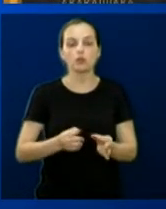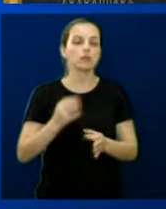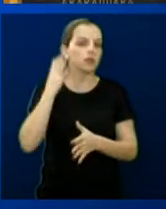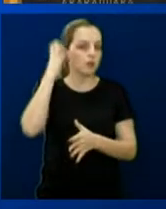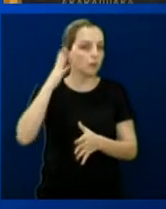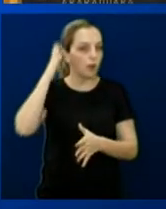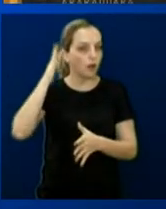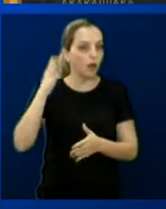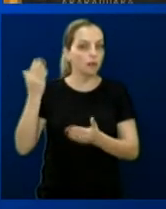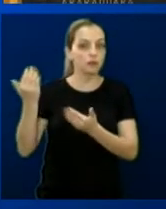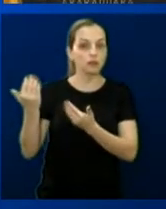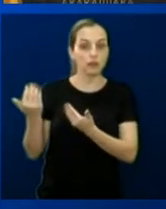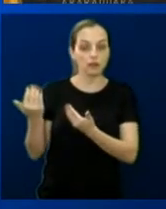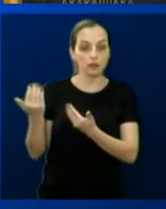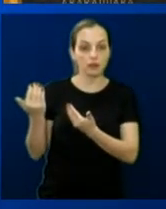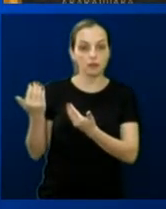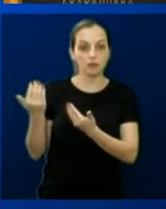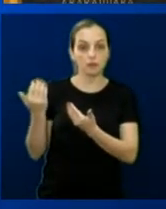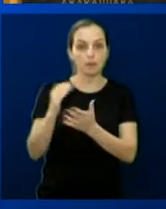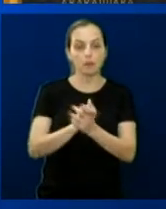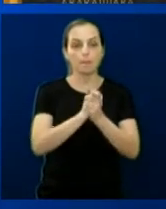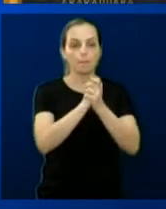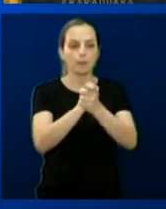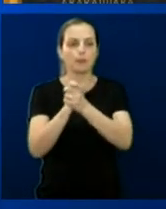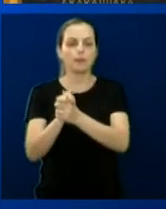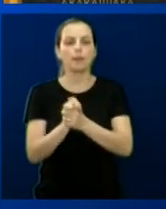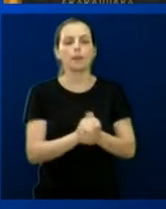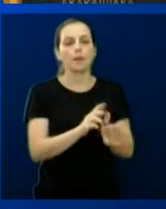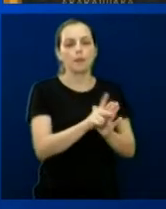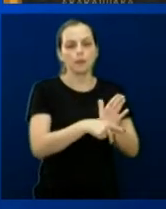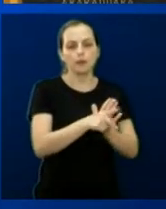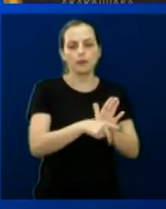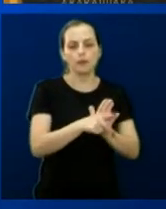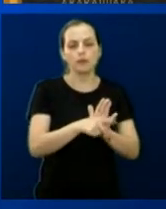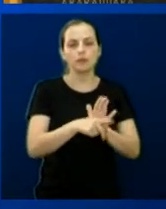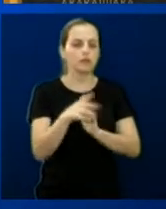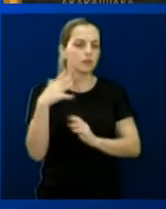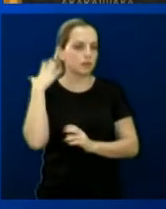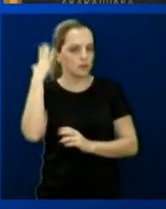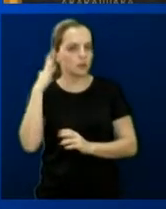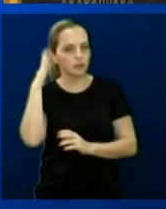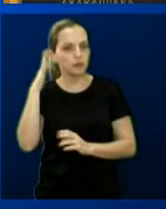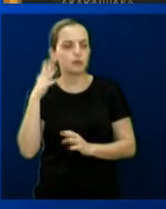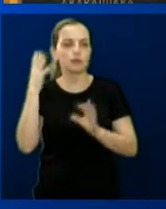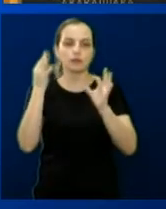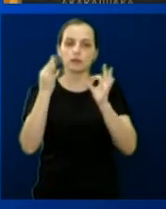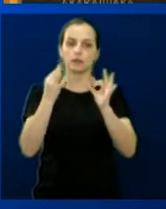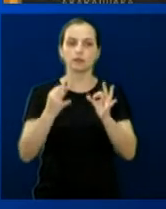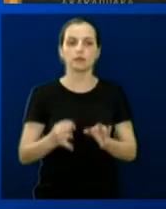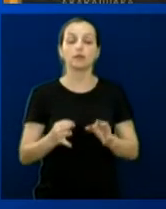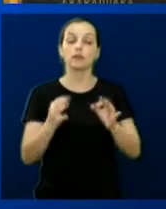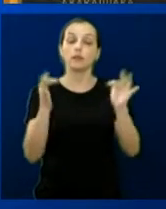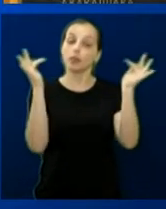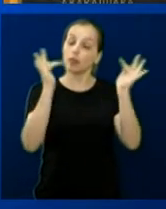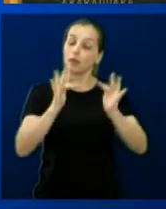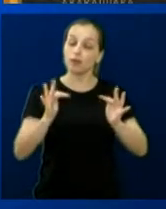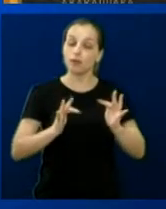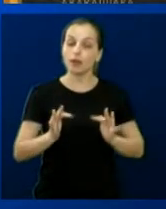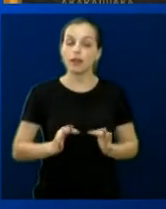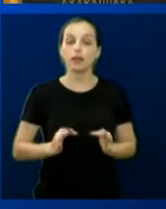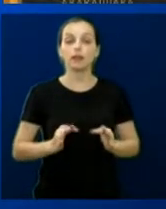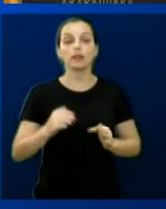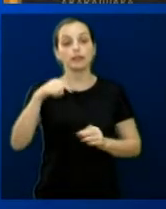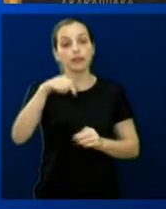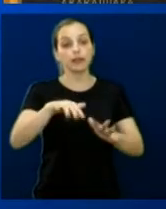Landim, que eu quero parabenizar. Um projeto, uma mesa redonda que foi excelente. Eu fiquei muito feliz de ver a Câmara,